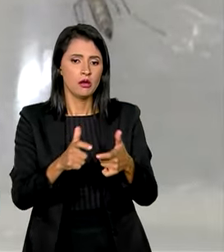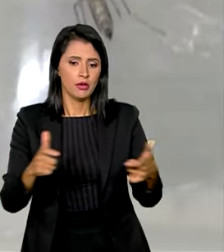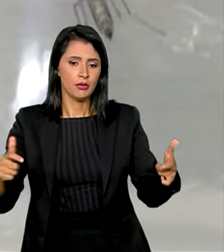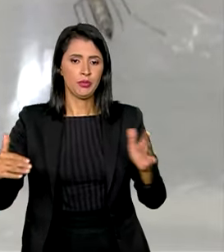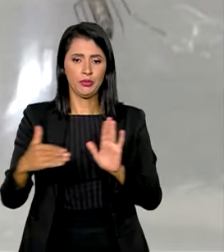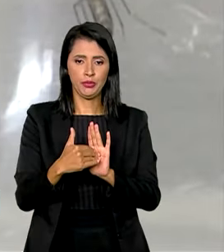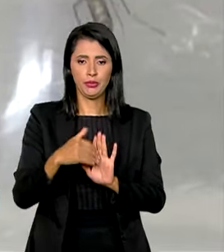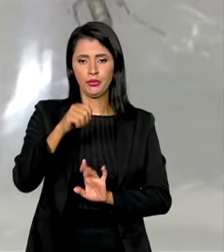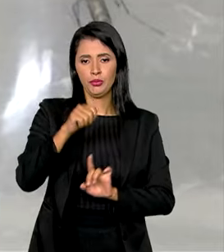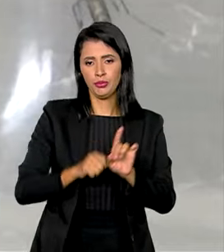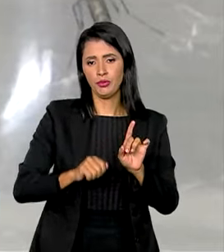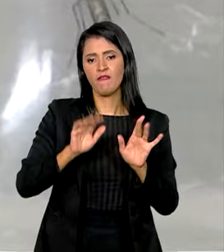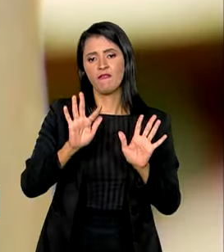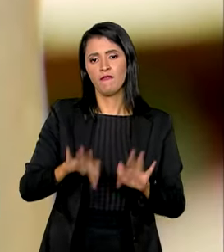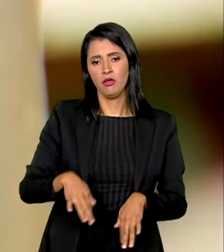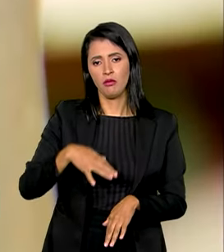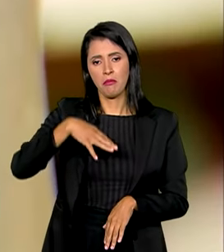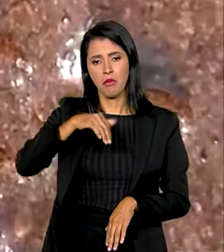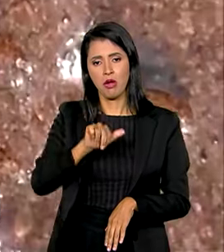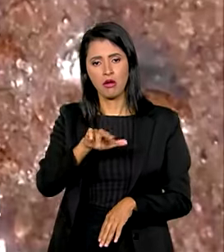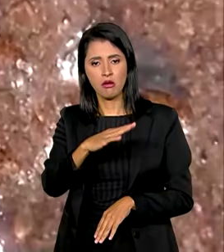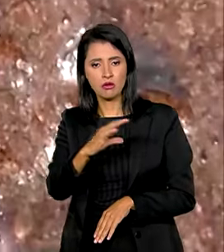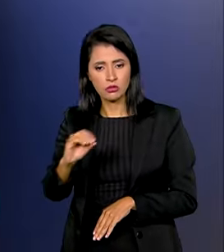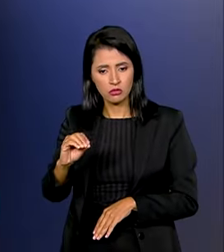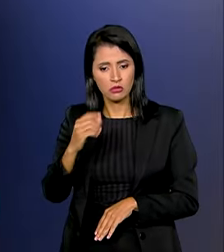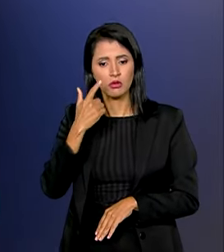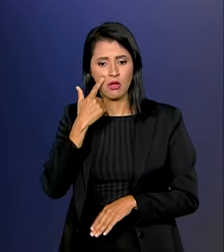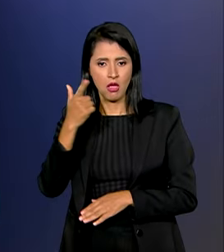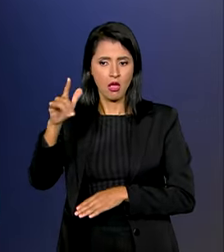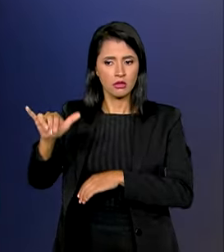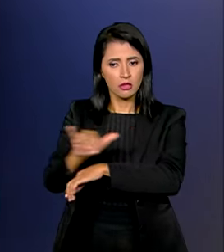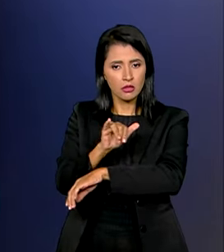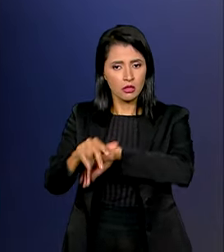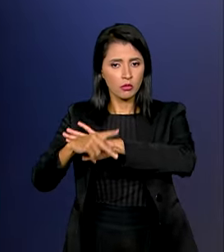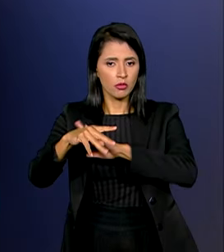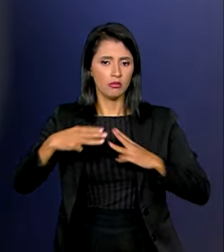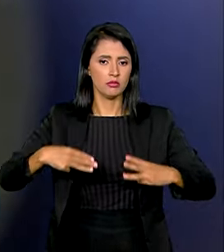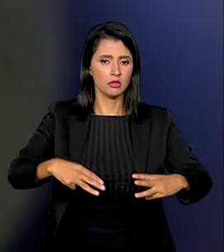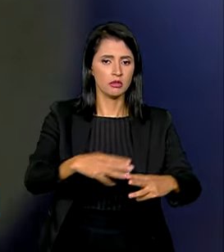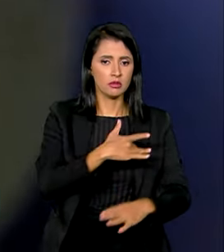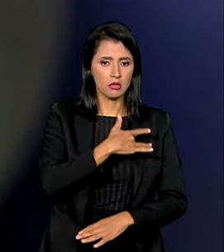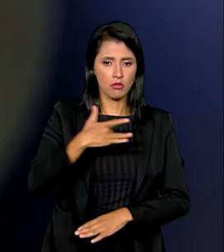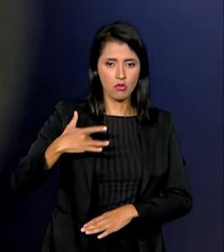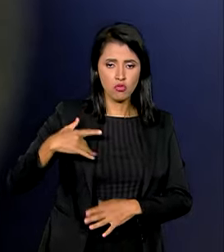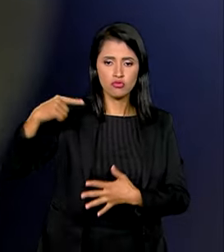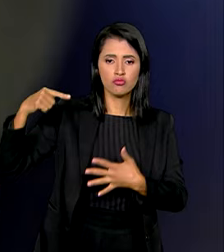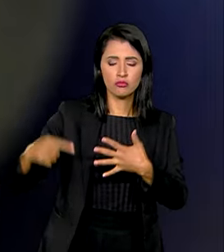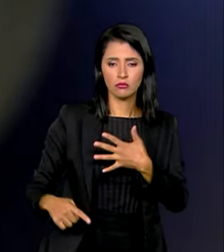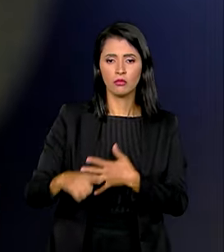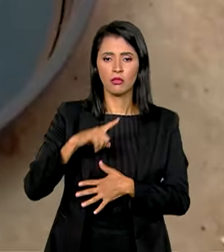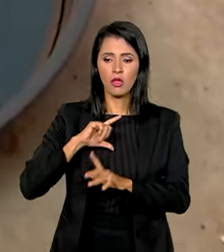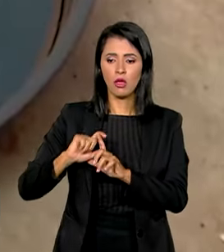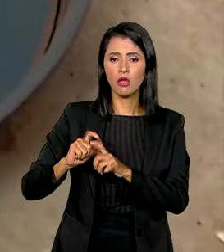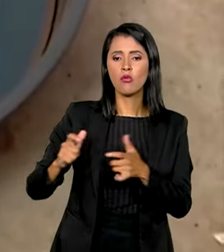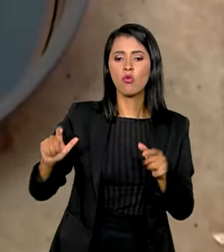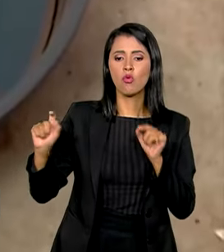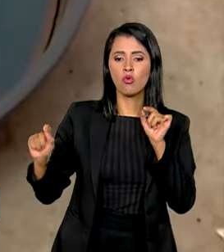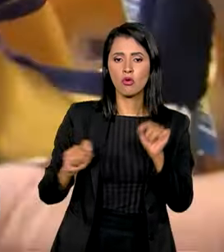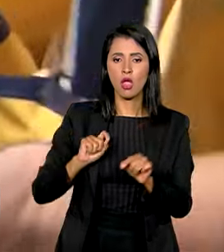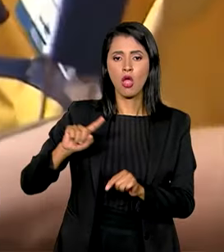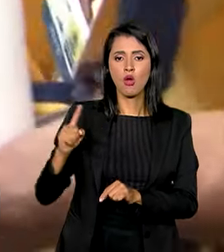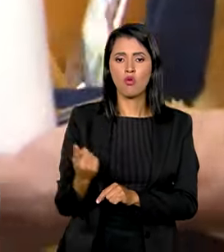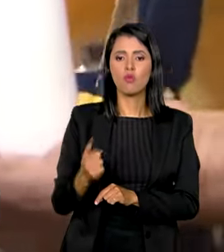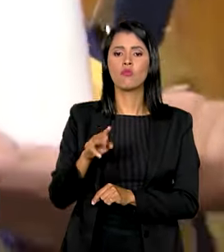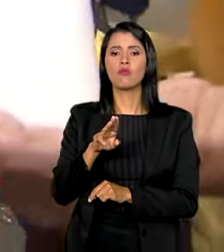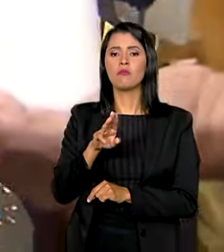até o fim de março. Entre as ações estratégicas do Ministério da Saúde, estão a ampliação para R 1,5